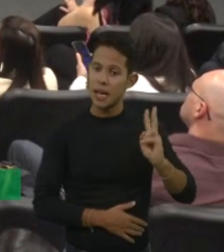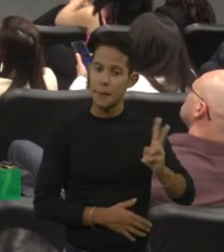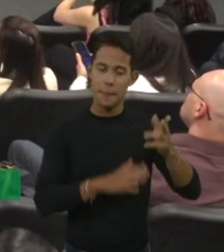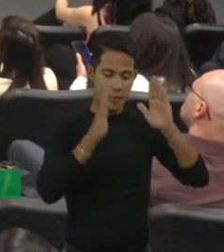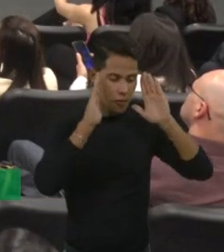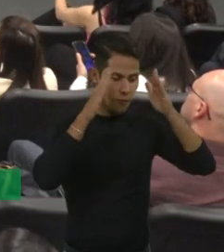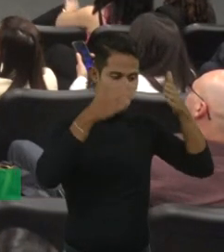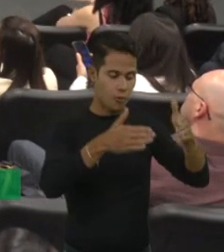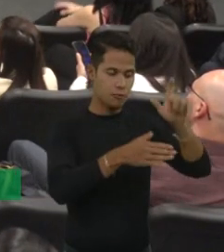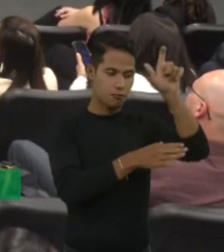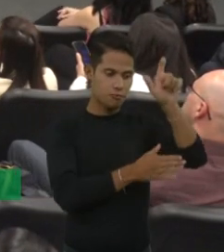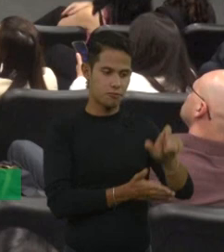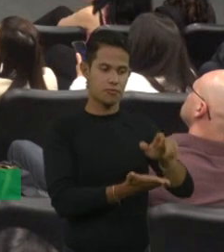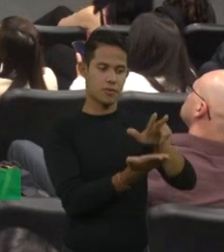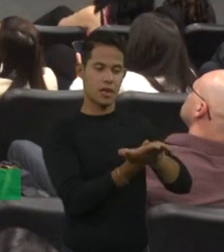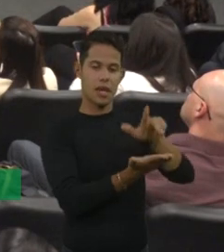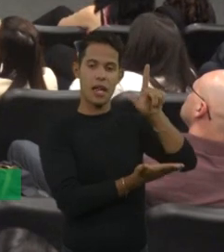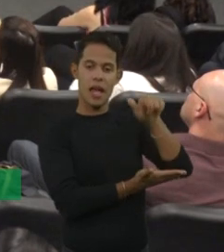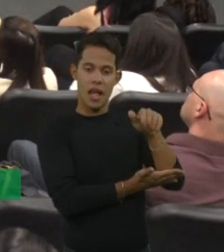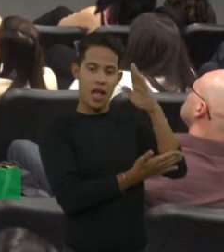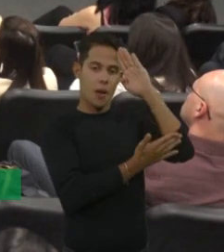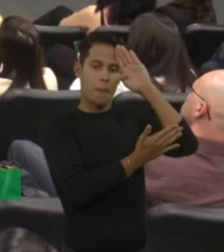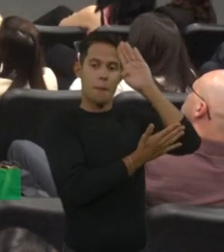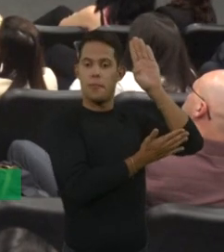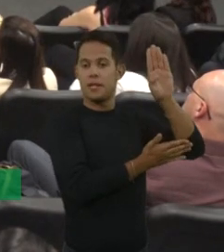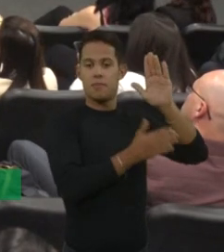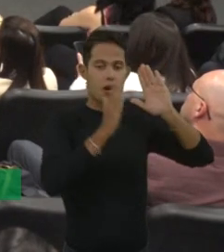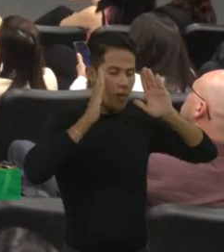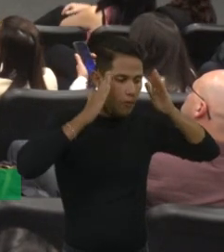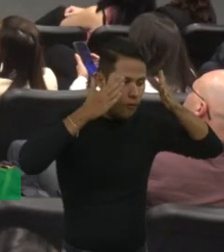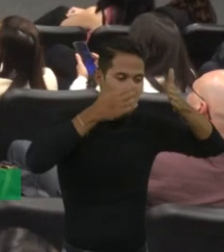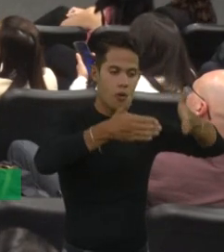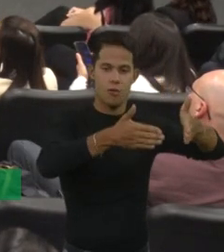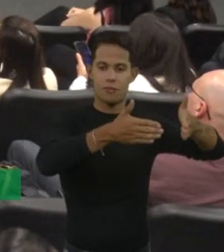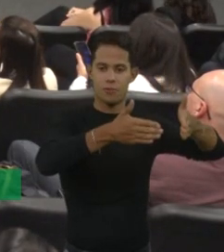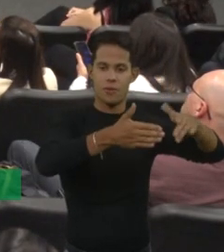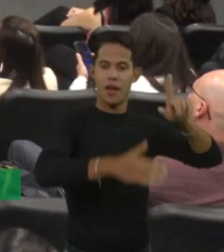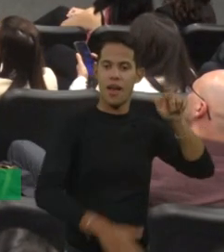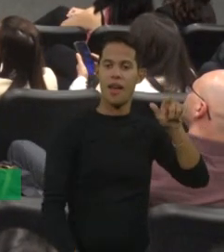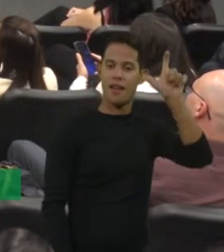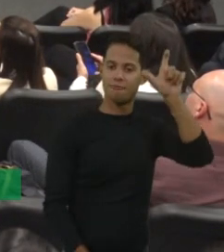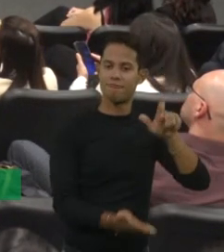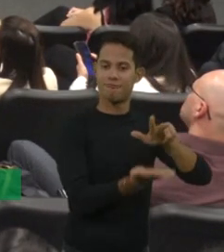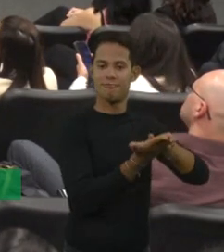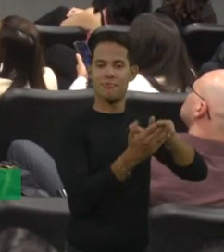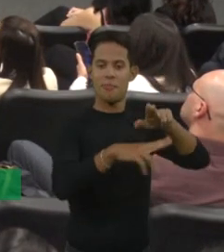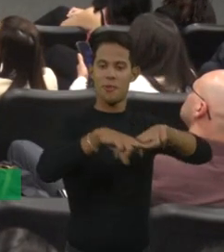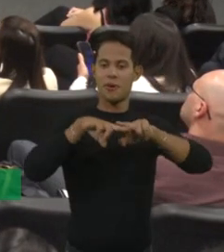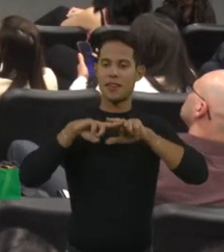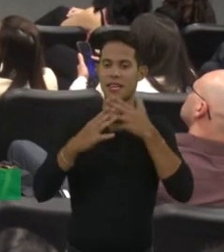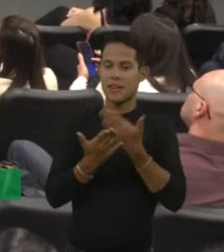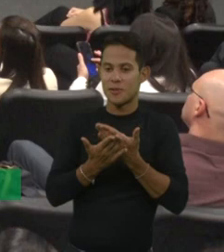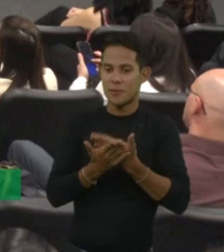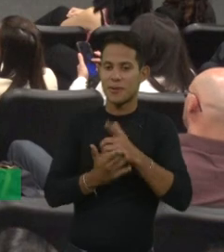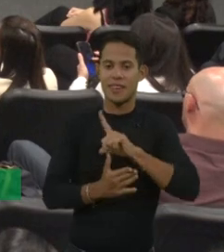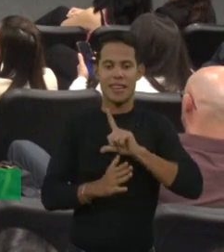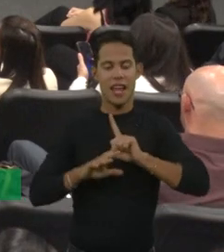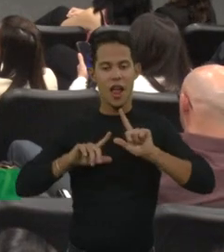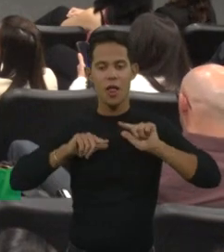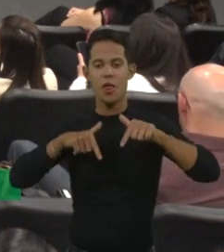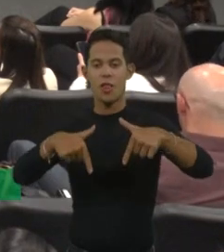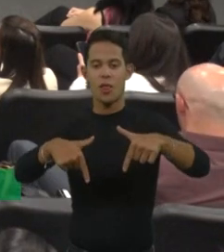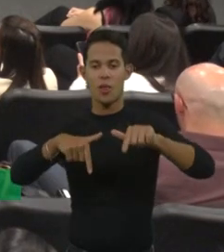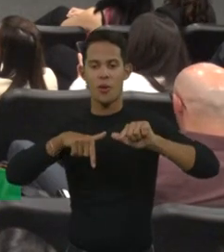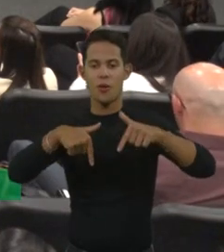o nosso principal foco, que é para isso que a gente estuda. E tem todas as nossas lutas de militância